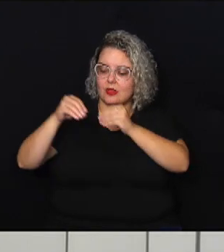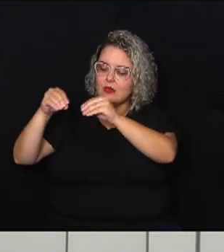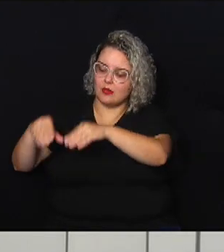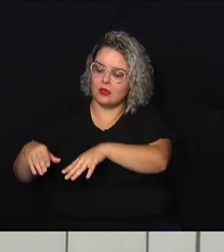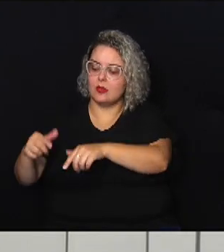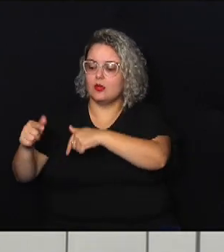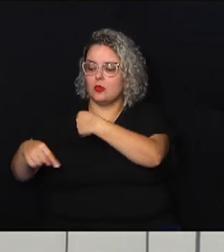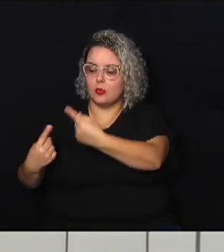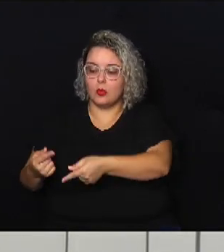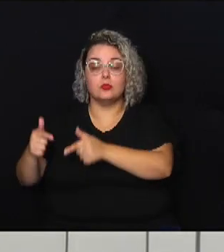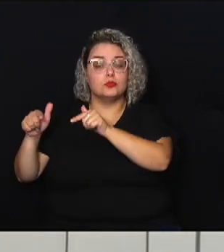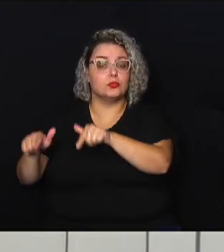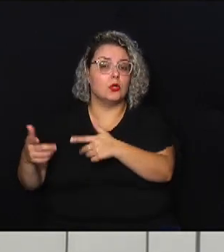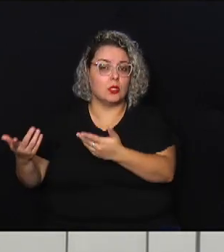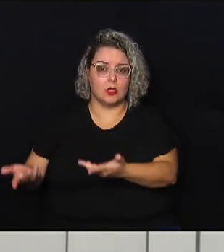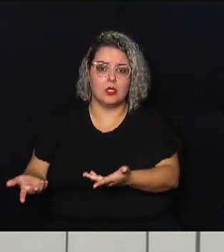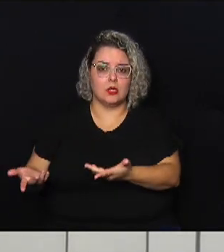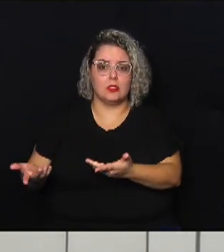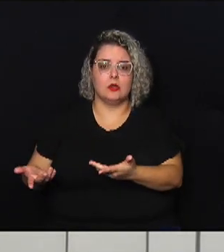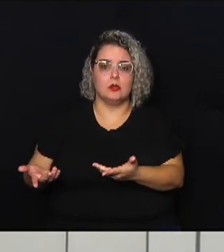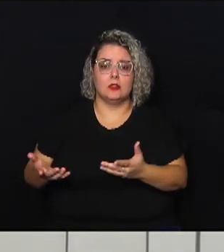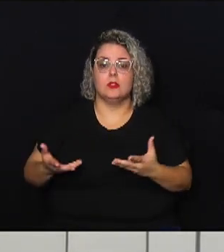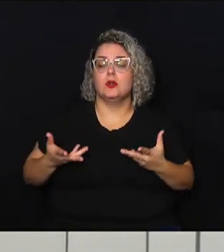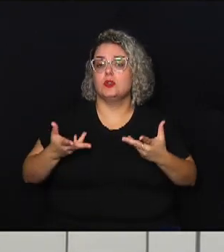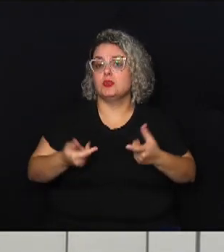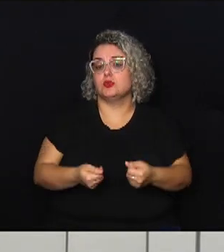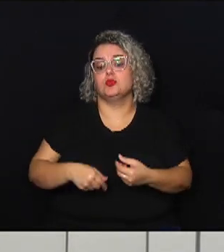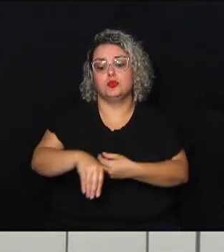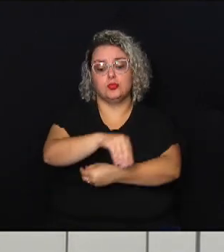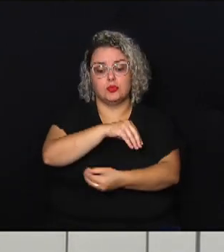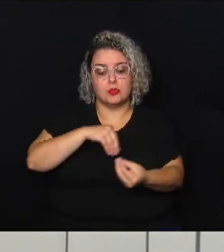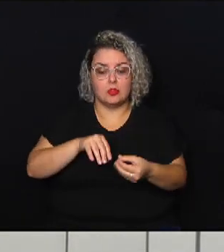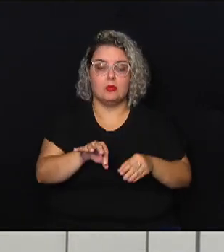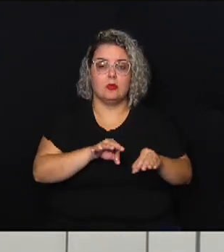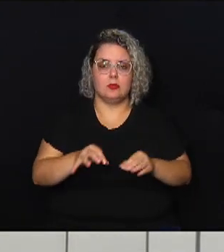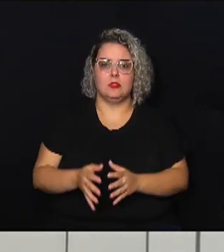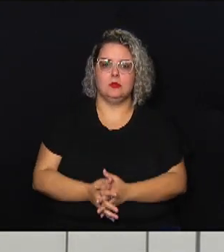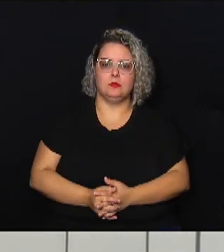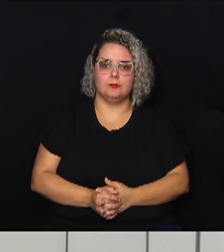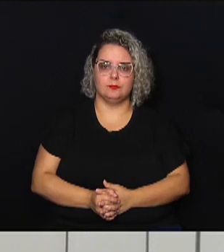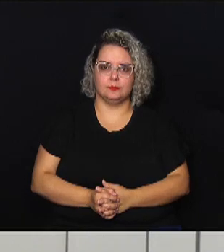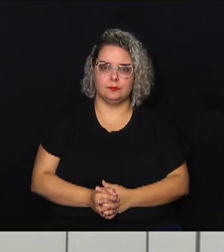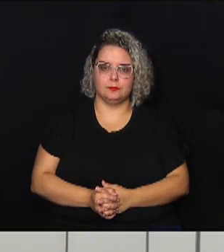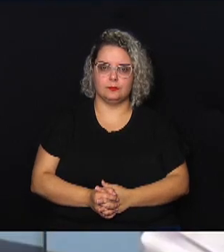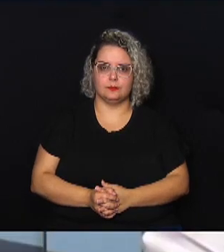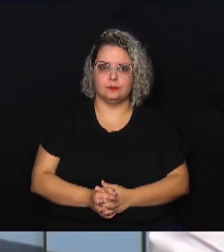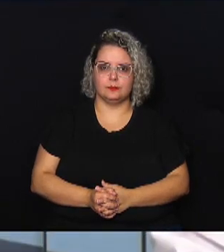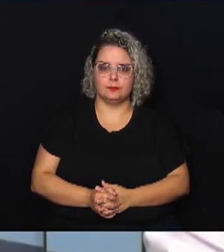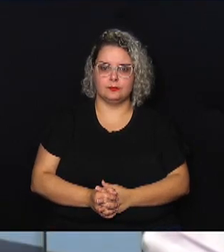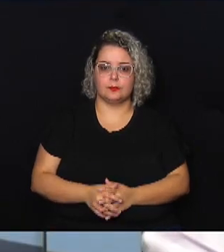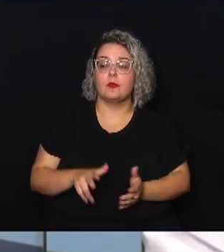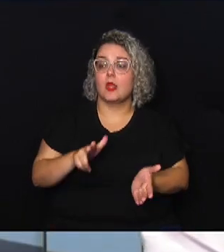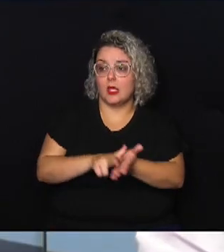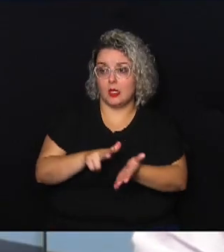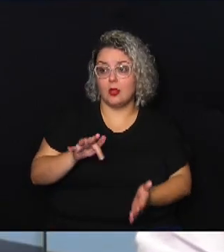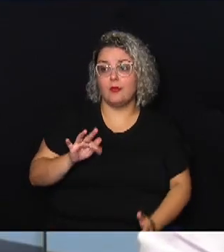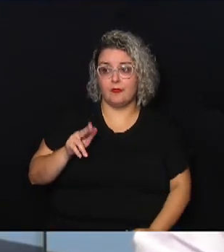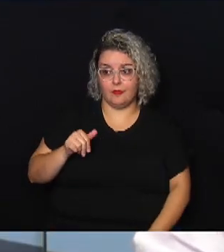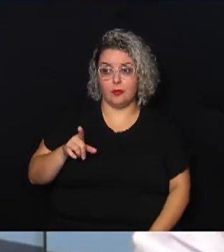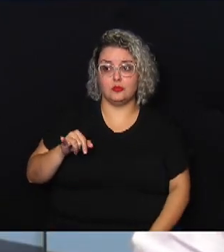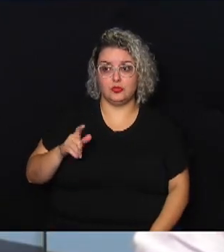colocar essas pessoas em outras moradias e tudo o que envolve esse planejamento. A regularização fundiária, que nós